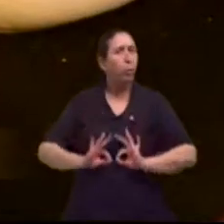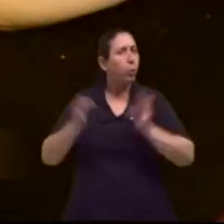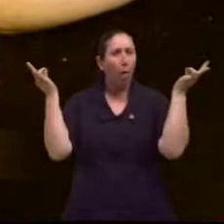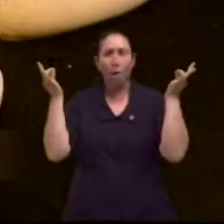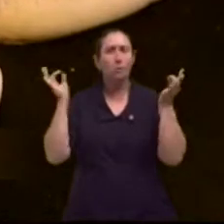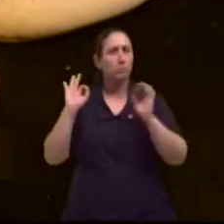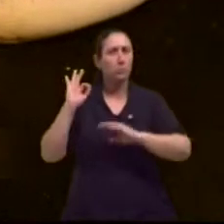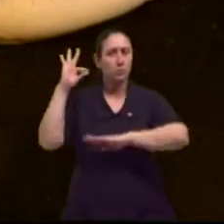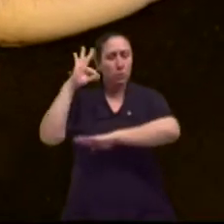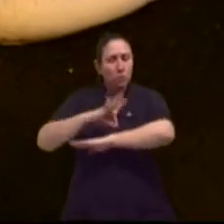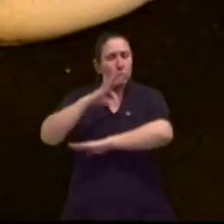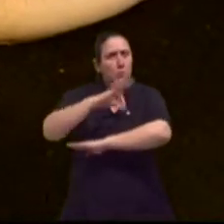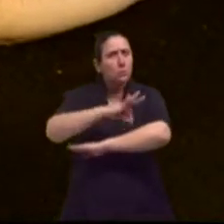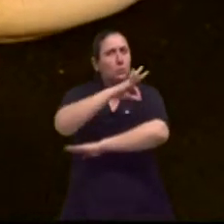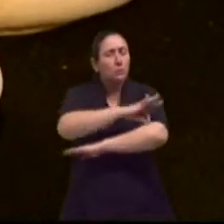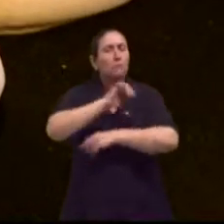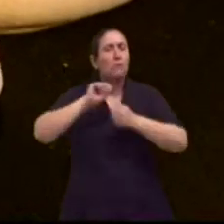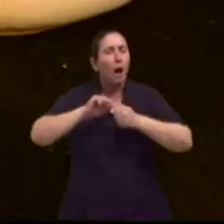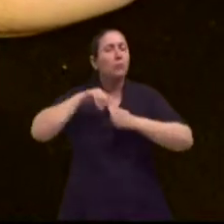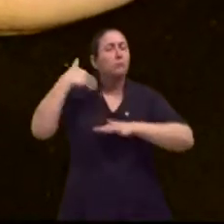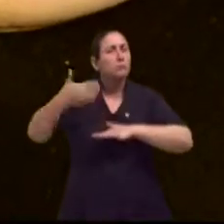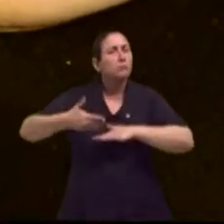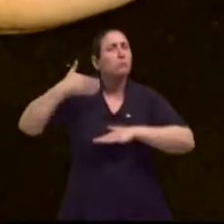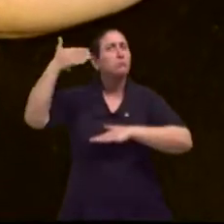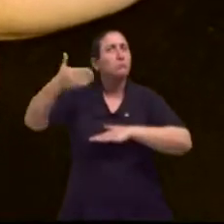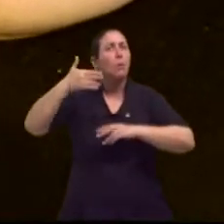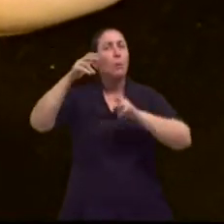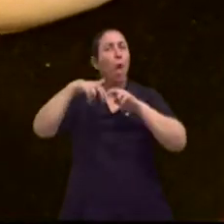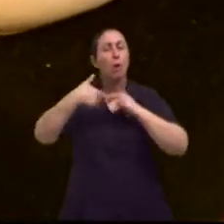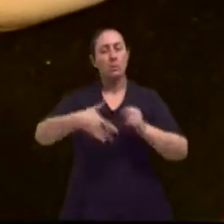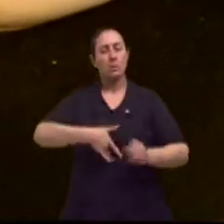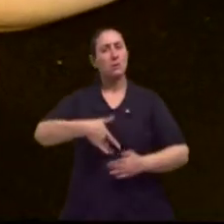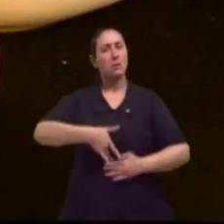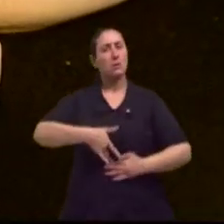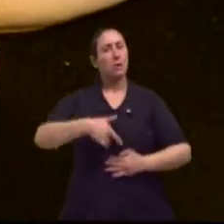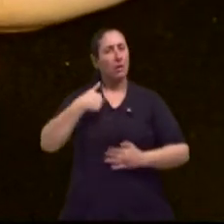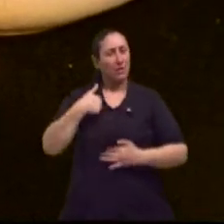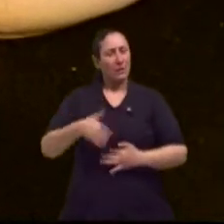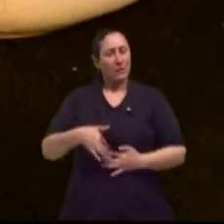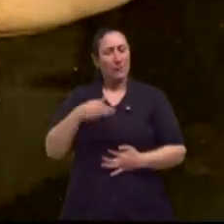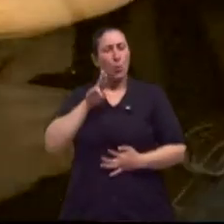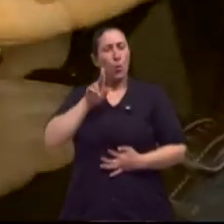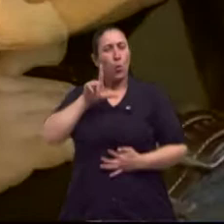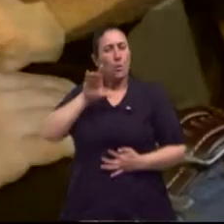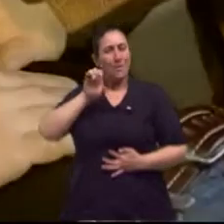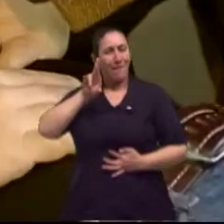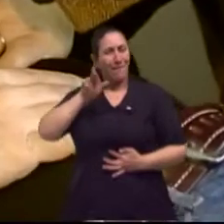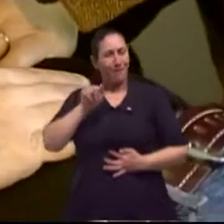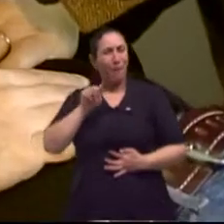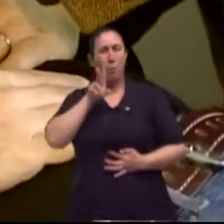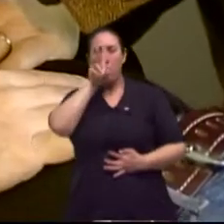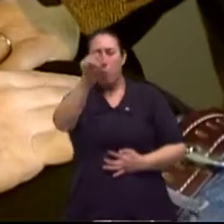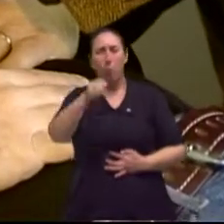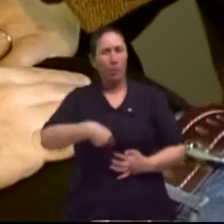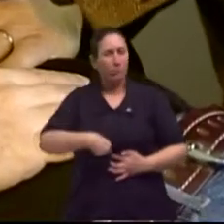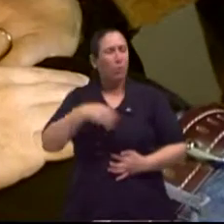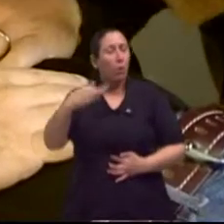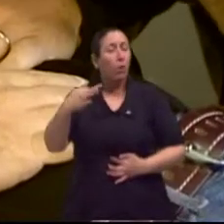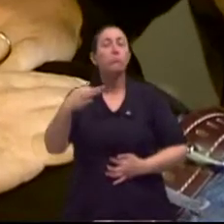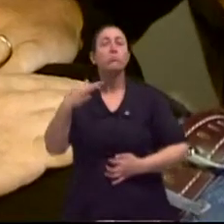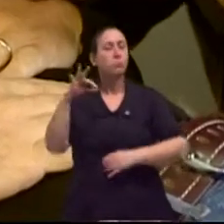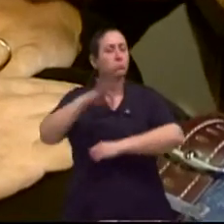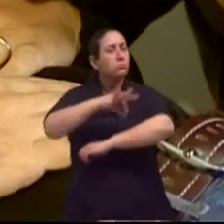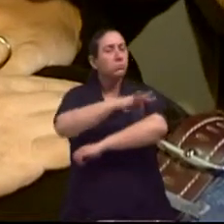úlcera que eu tinha através da acupuntura. Para mim, na época, era uma coisa inimaginável, porque